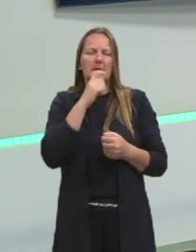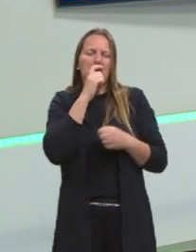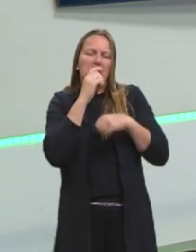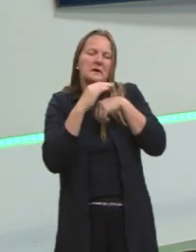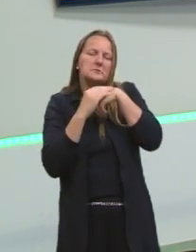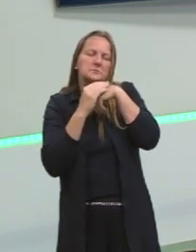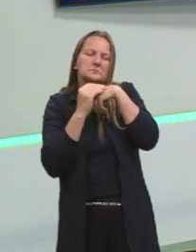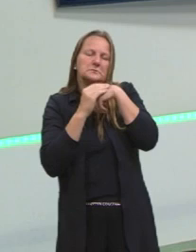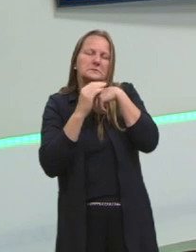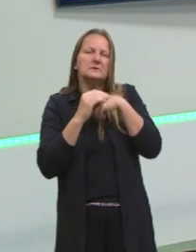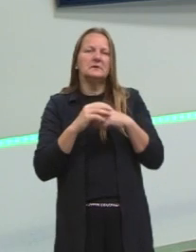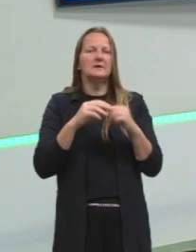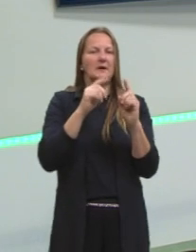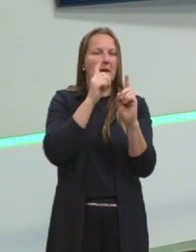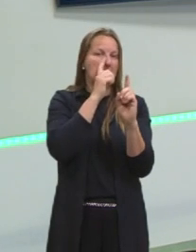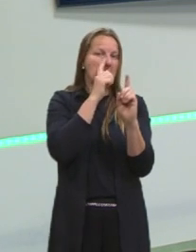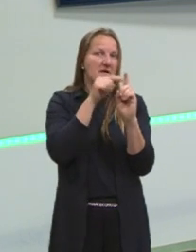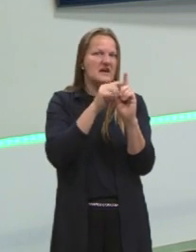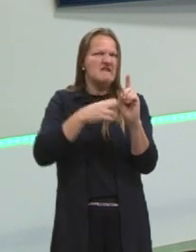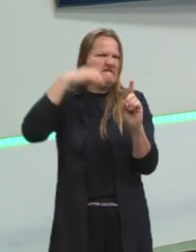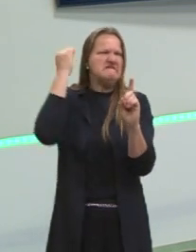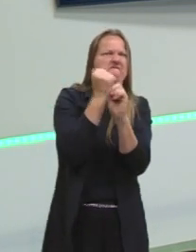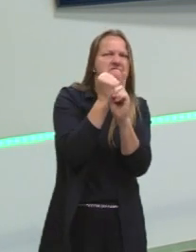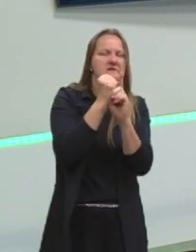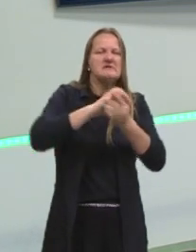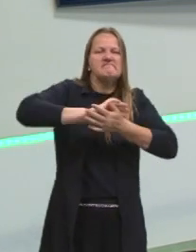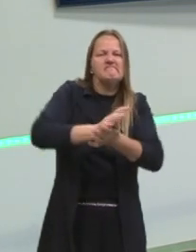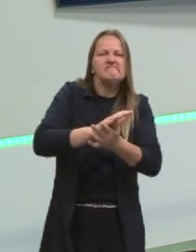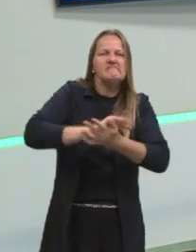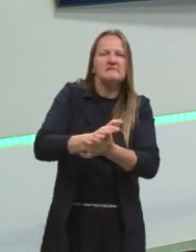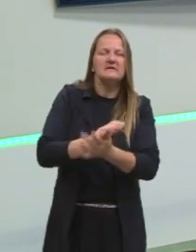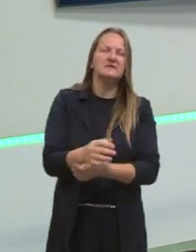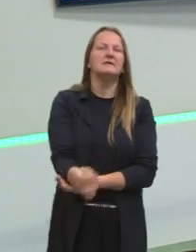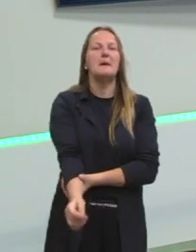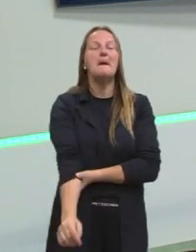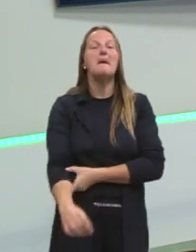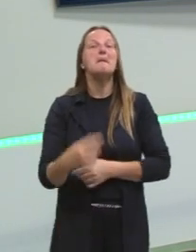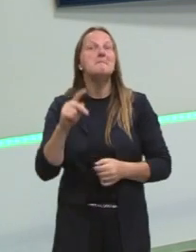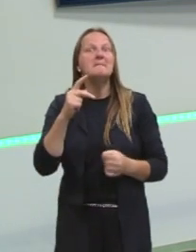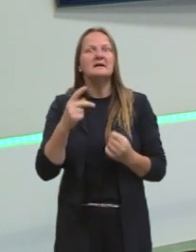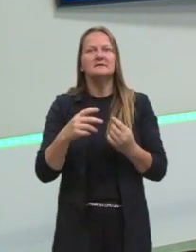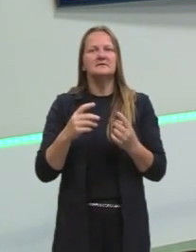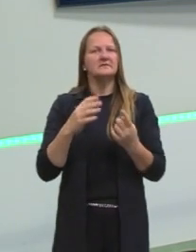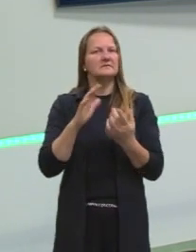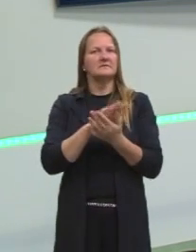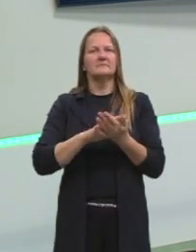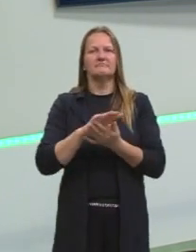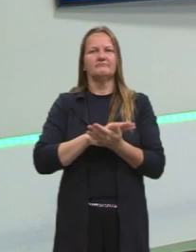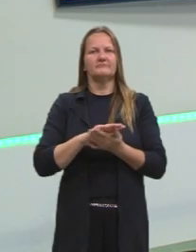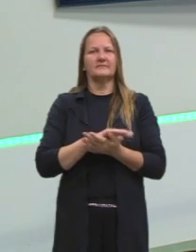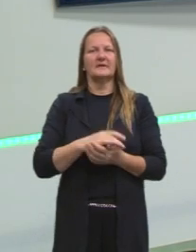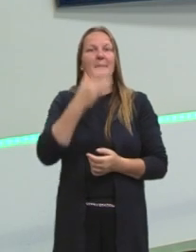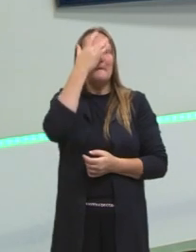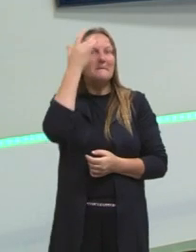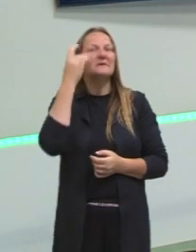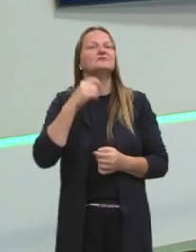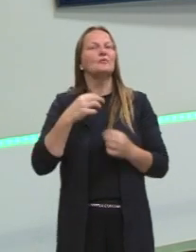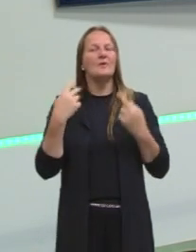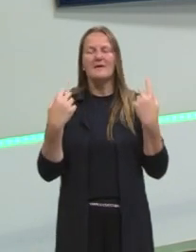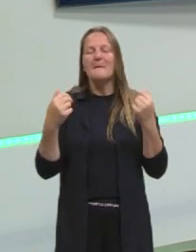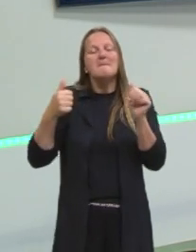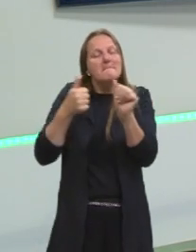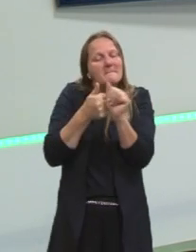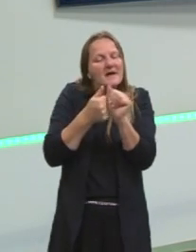como se, para a pessoa cometer esses crimes horríveis, ela tivesse que parecer um vilão de desenho. E não. Essas pessoas estão muito